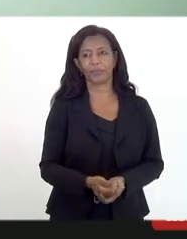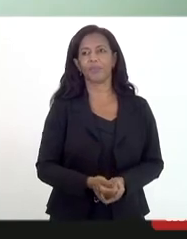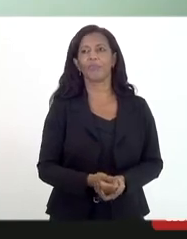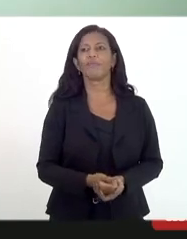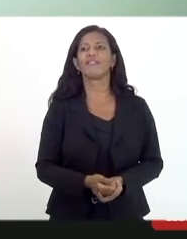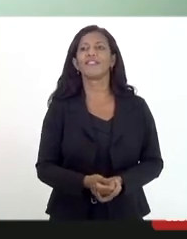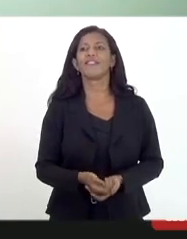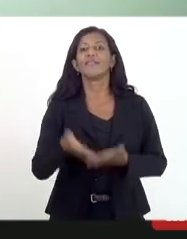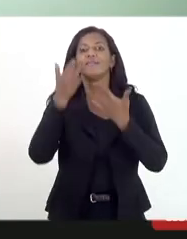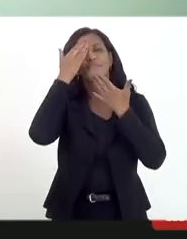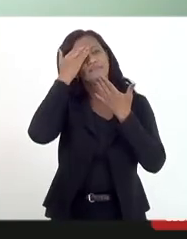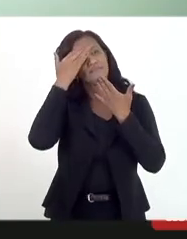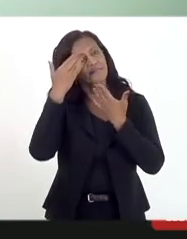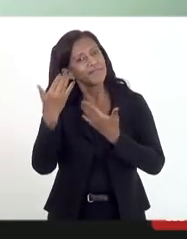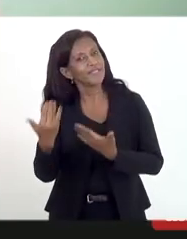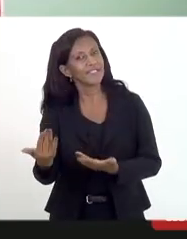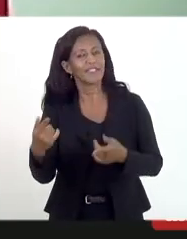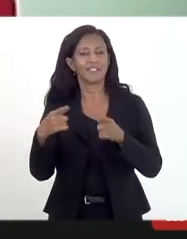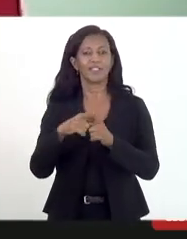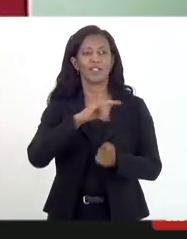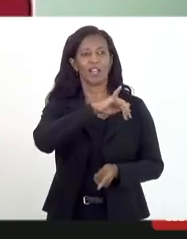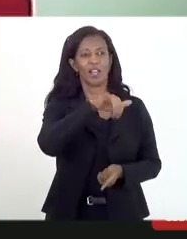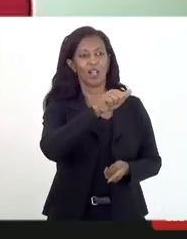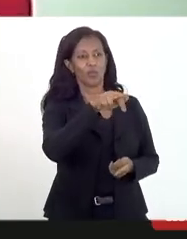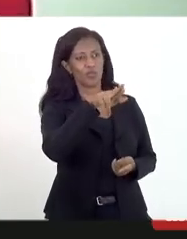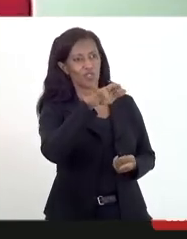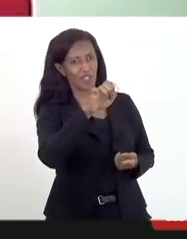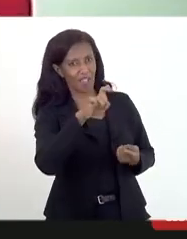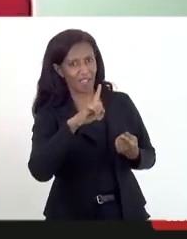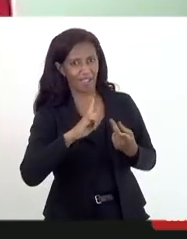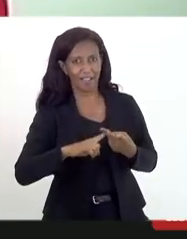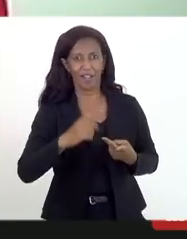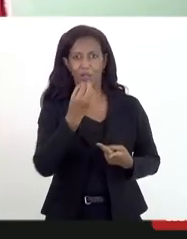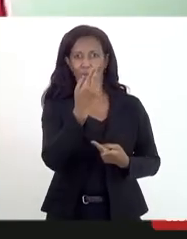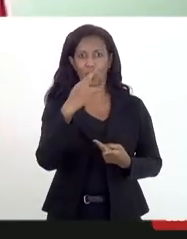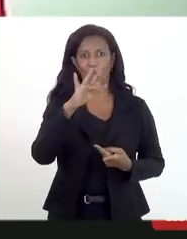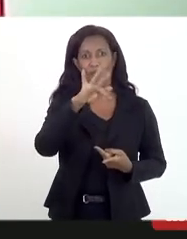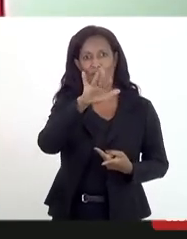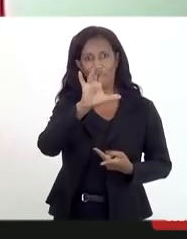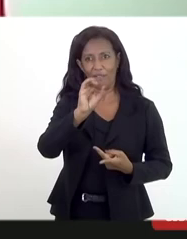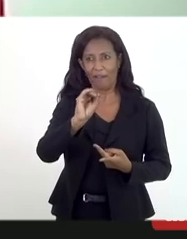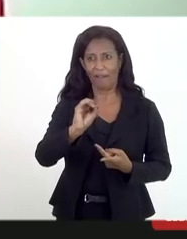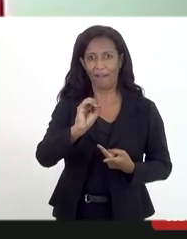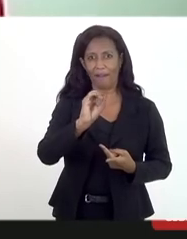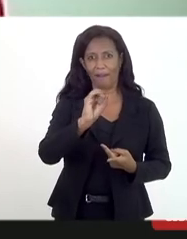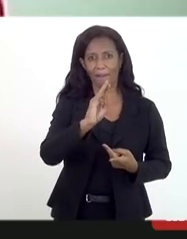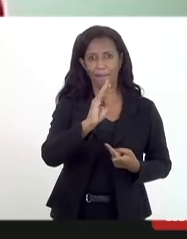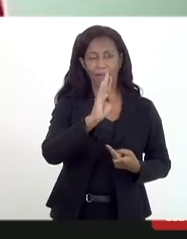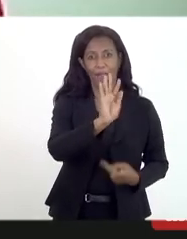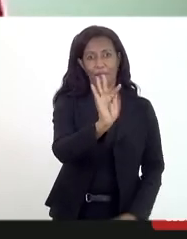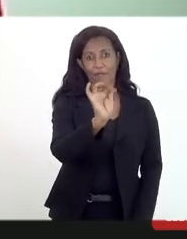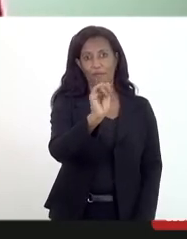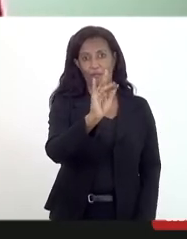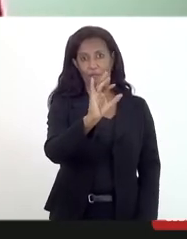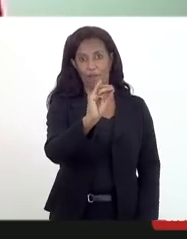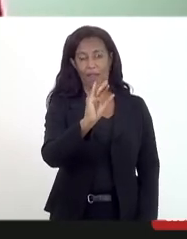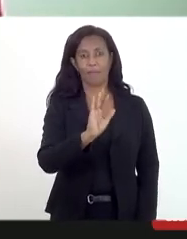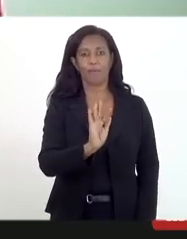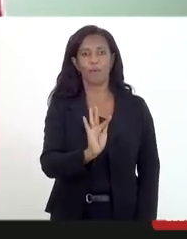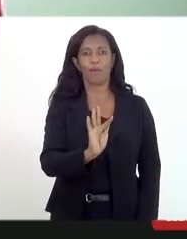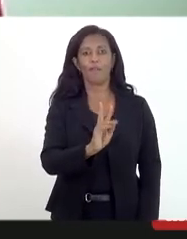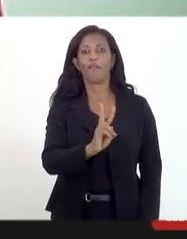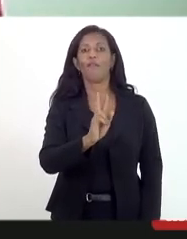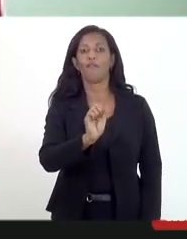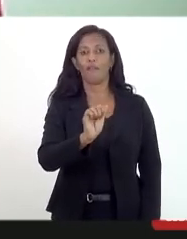agradecendo muitíssimo ao Dr. Jame Mitropoulos ao Dr. Fábio Amado de Souza Barreto à Dra. Valesca dos Santos